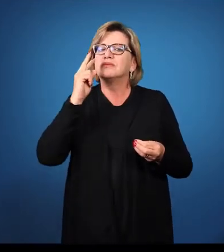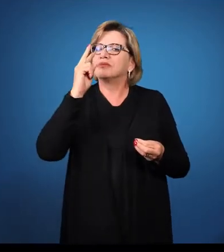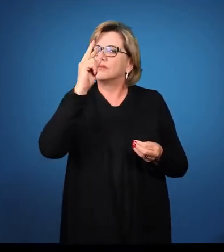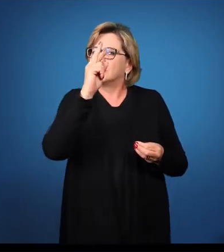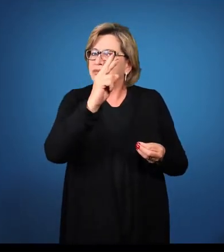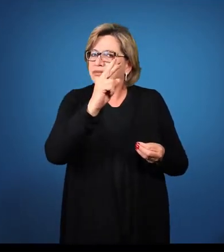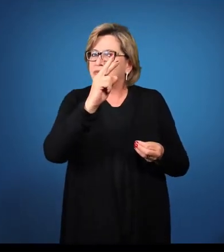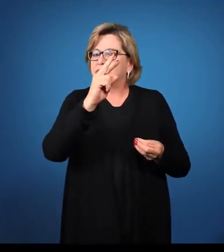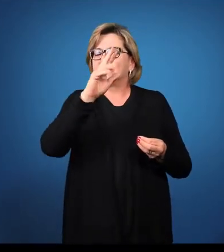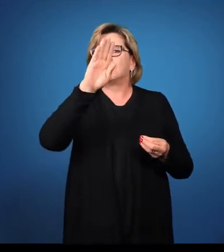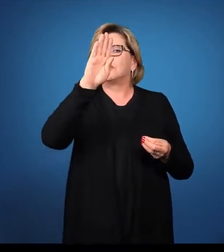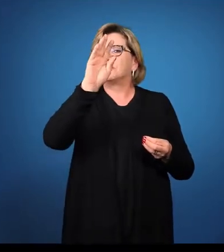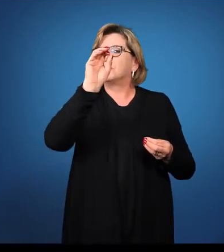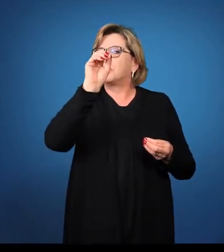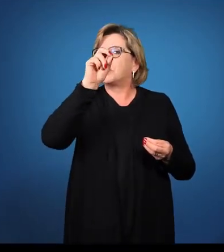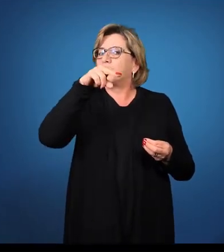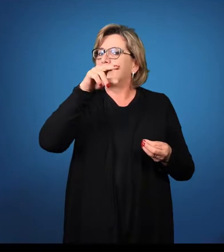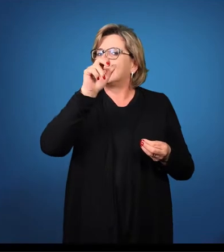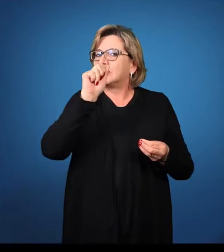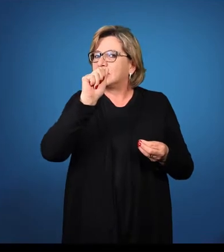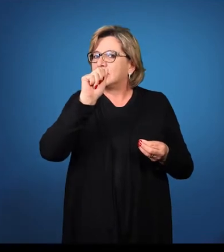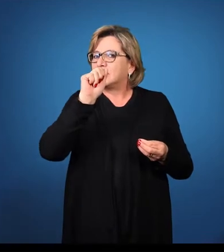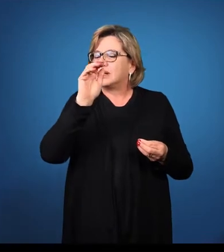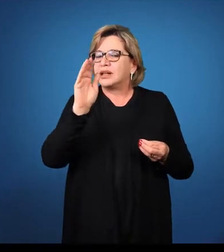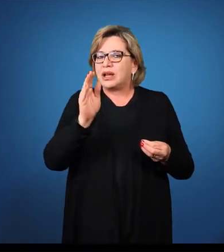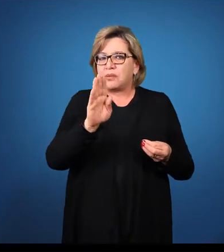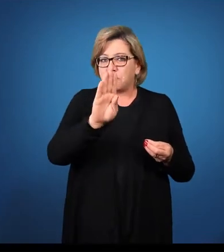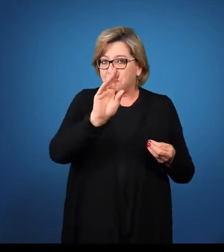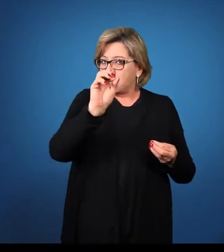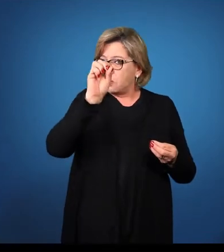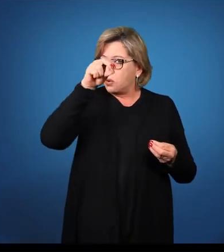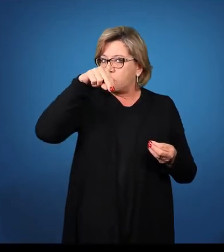bona, bônum.